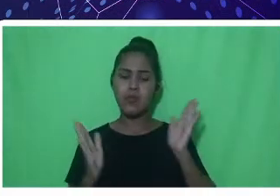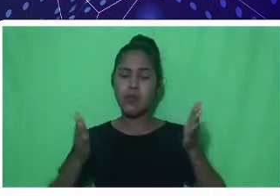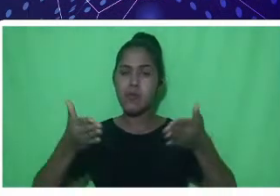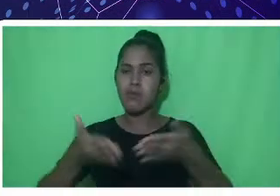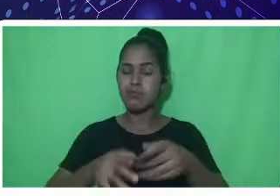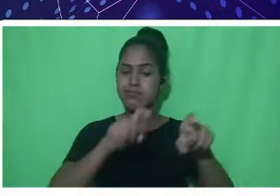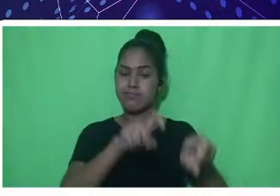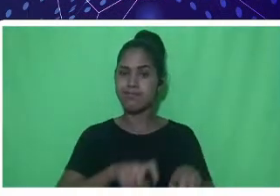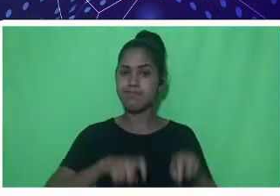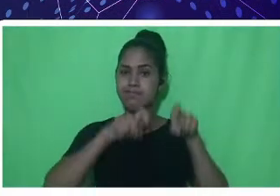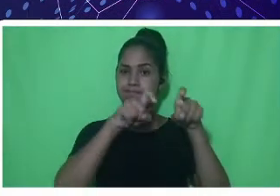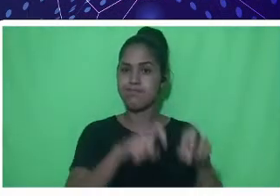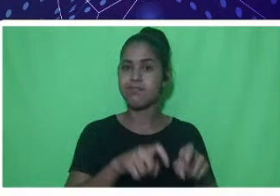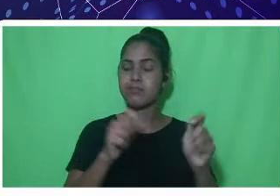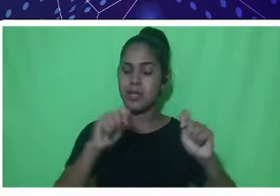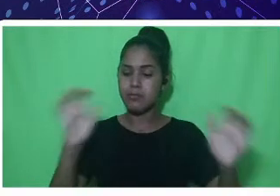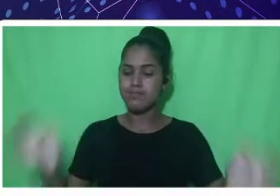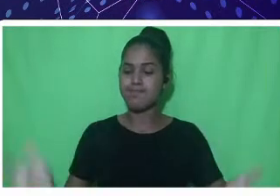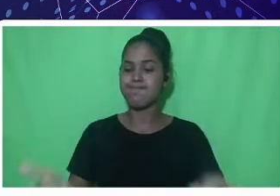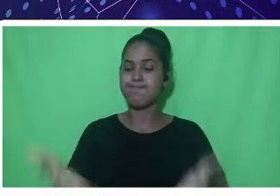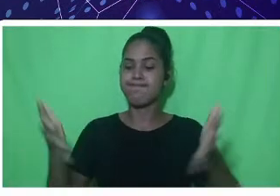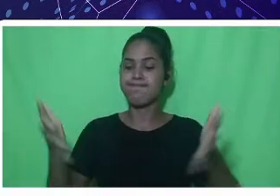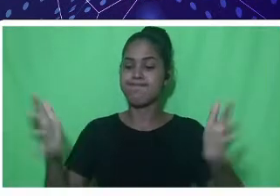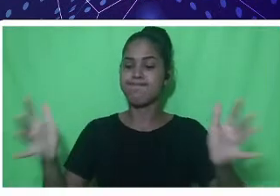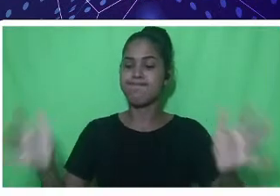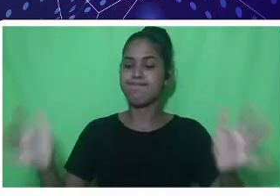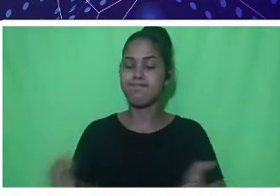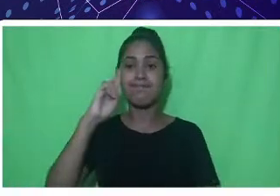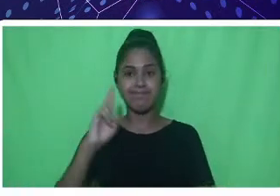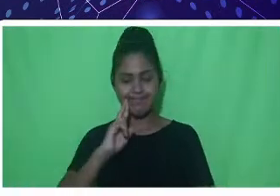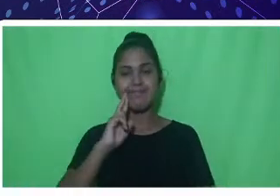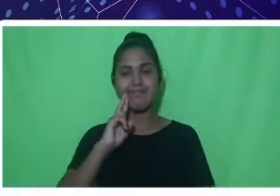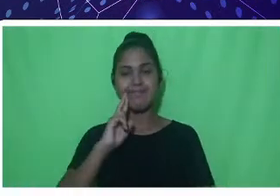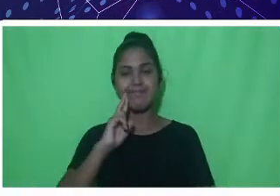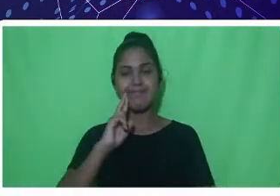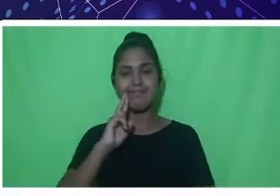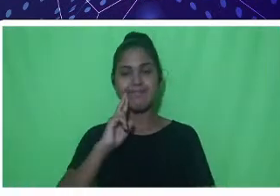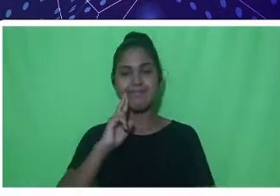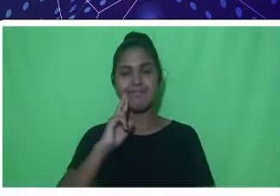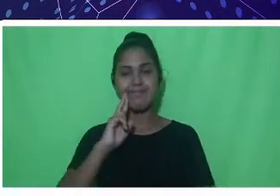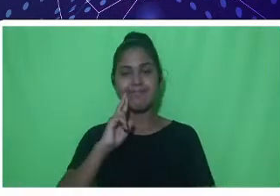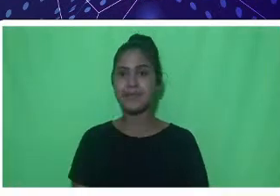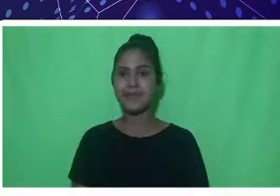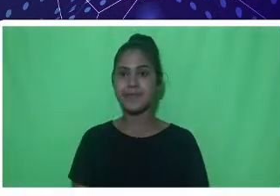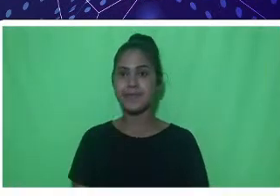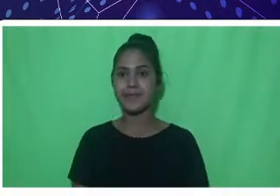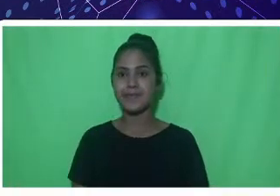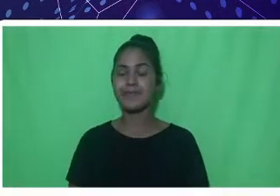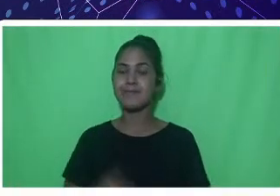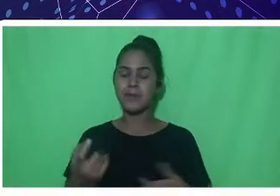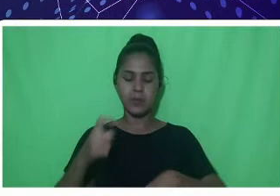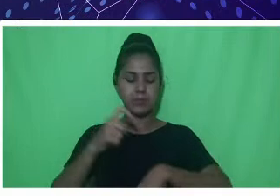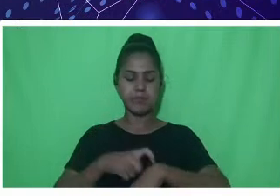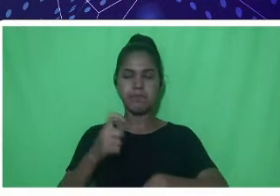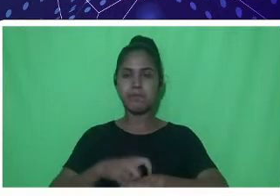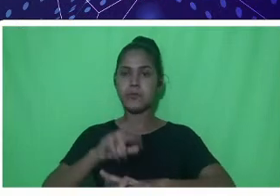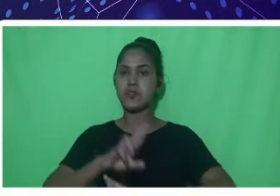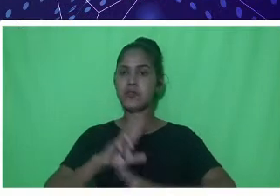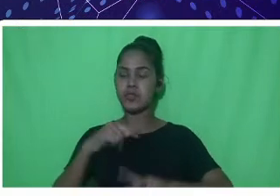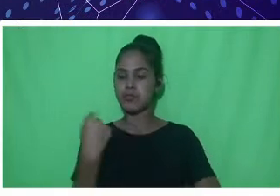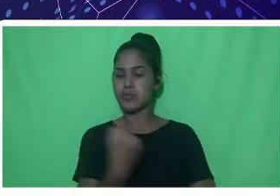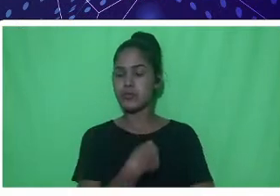propulsora do nosso estado. Neste momento ímpar da nossa história, o campus possui